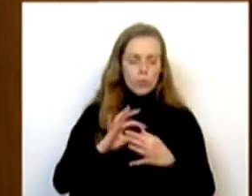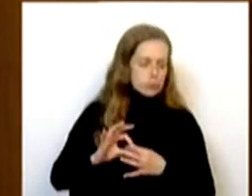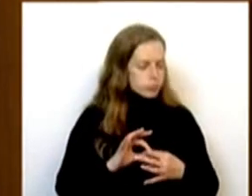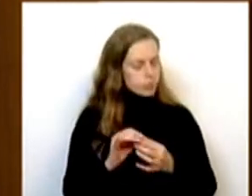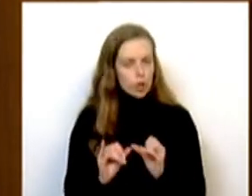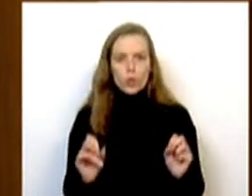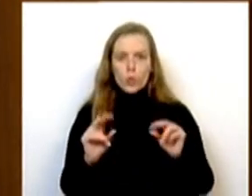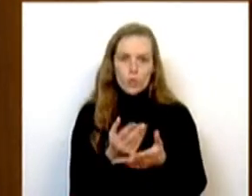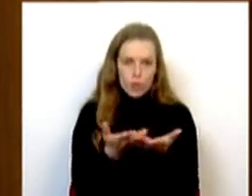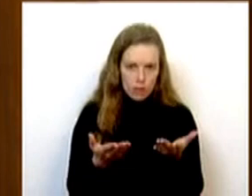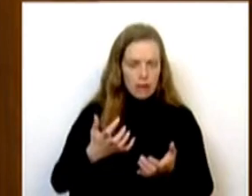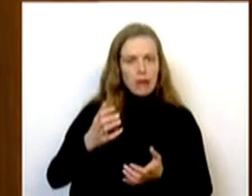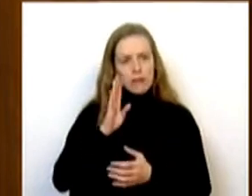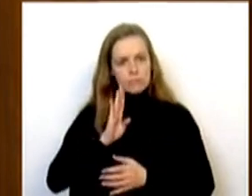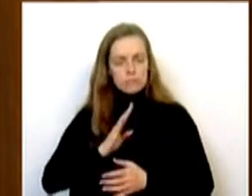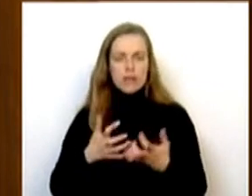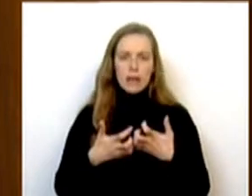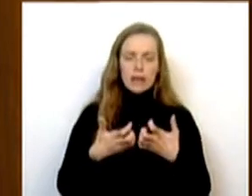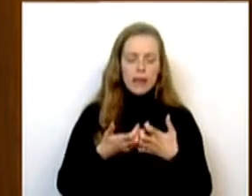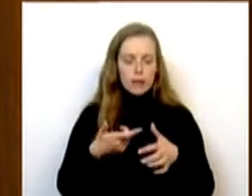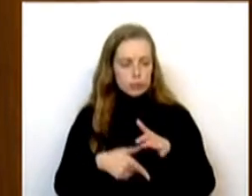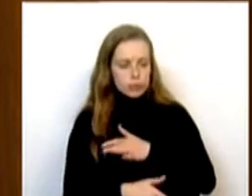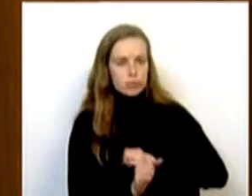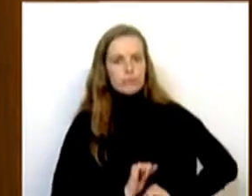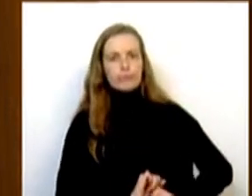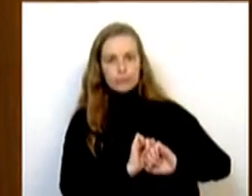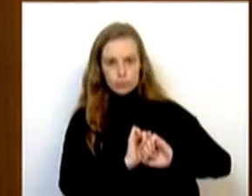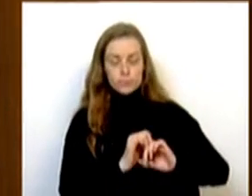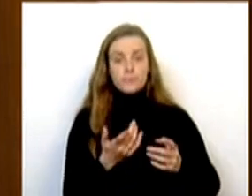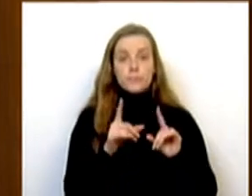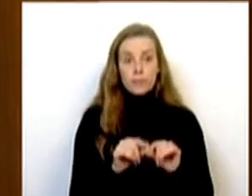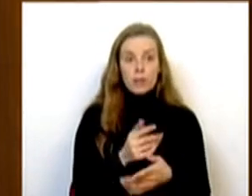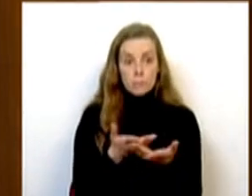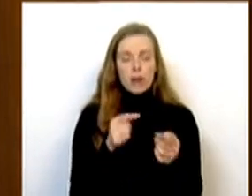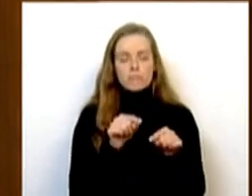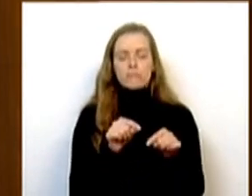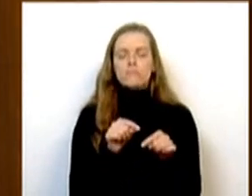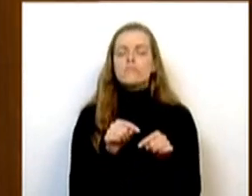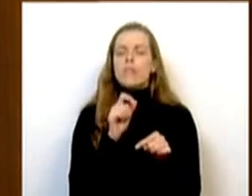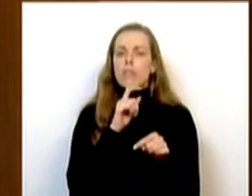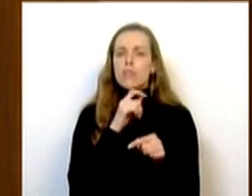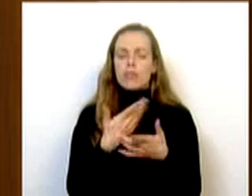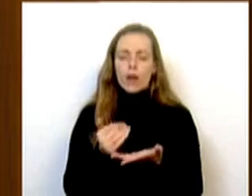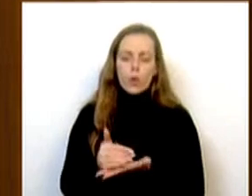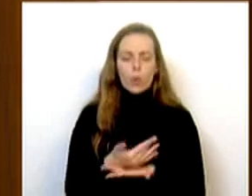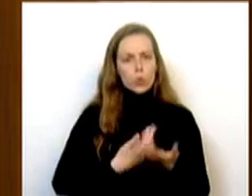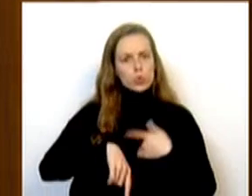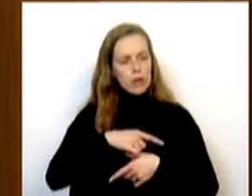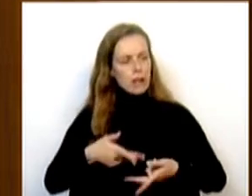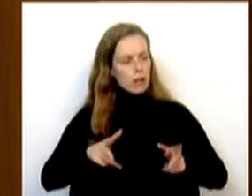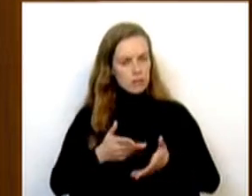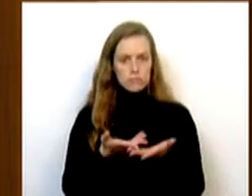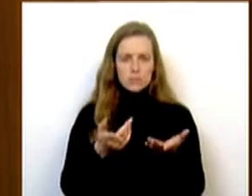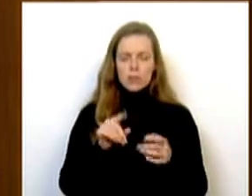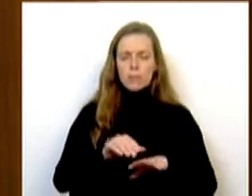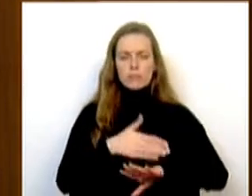em rede para a guerra anti-submarina. Estas sinergias permitem-nos capitalizar sobre os recursos ao nosso dispor e